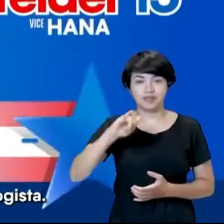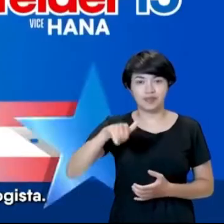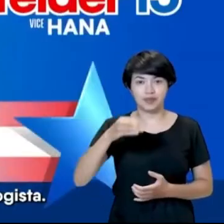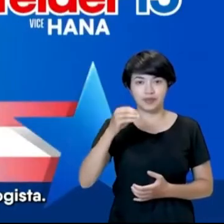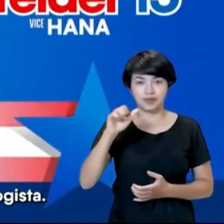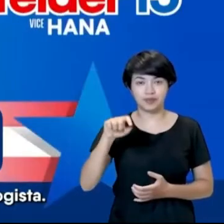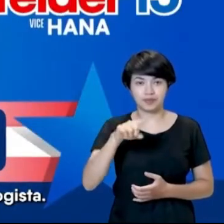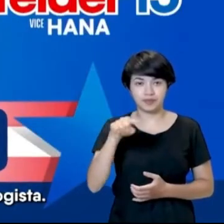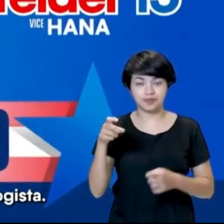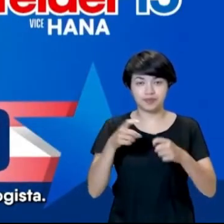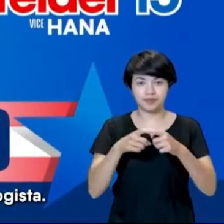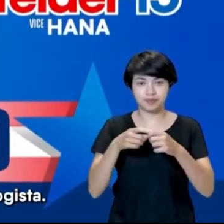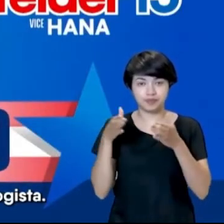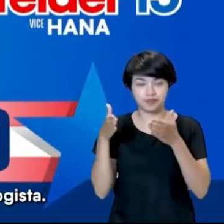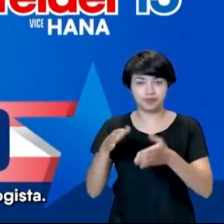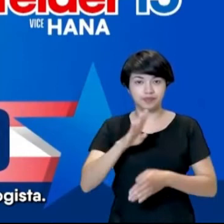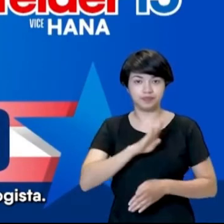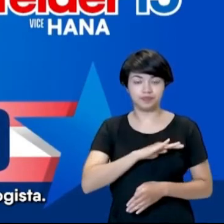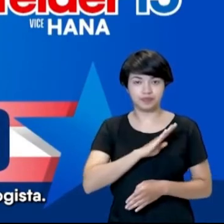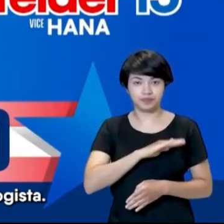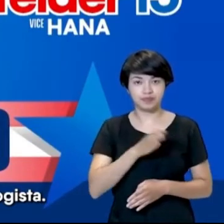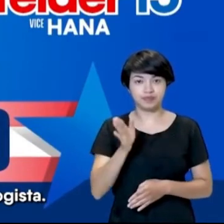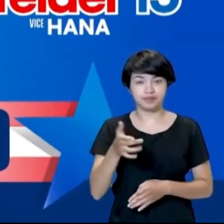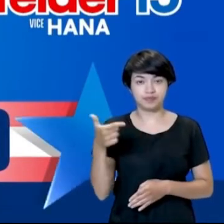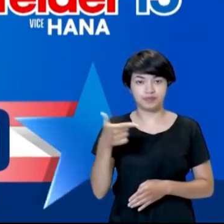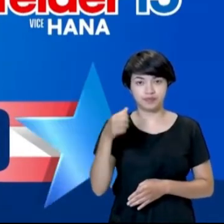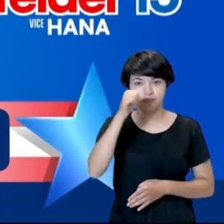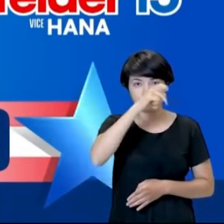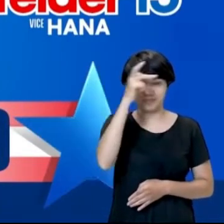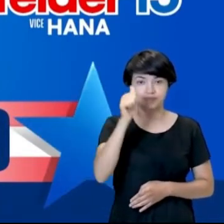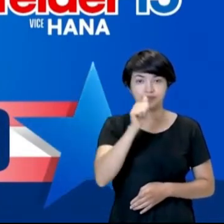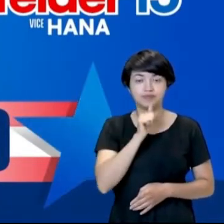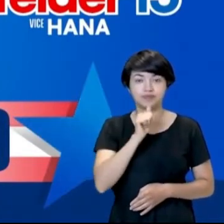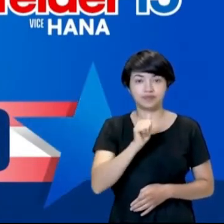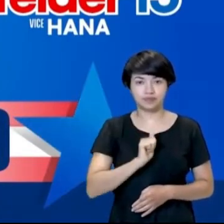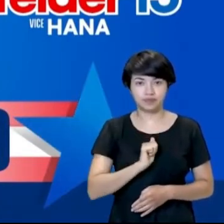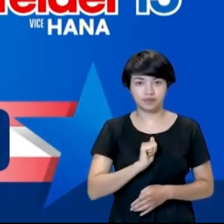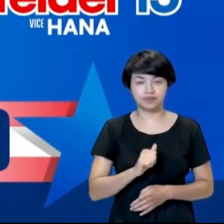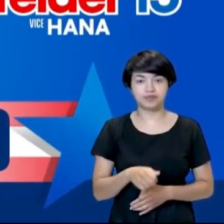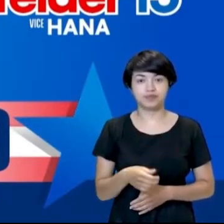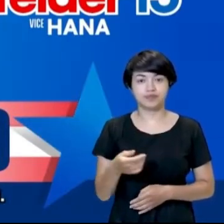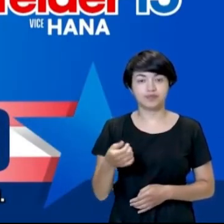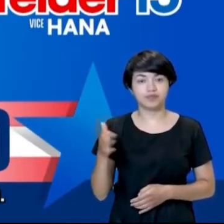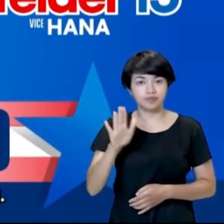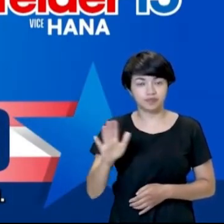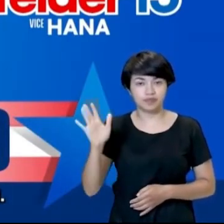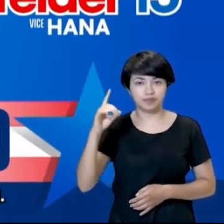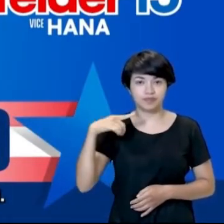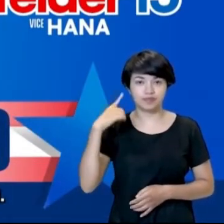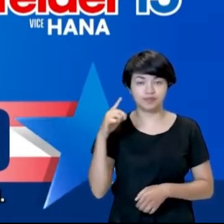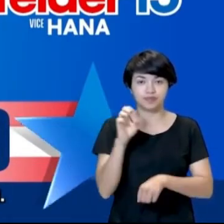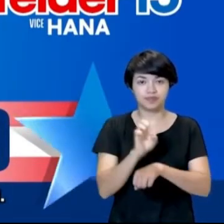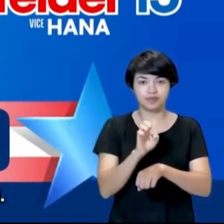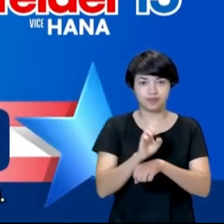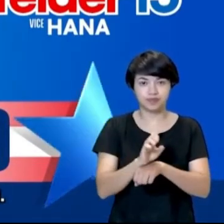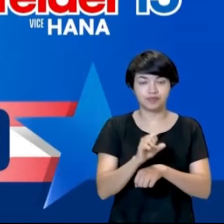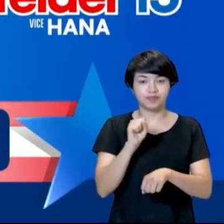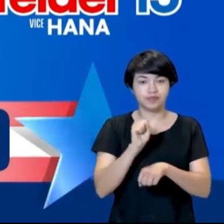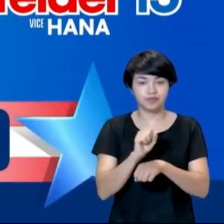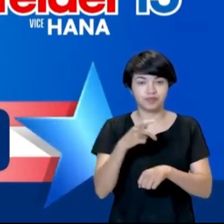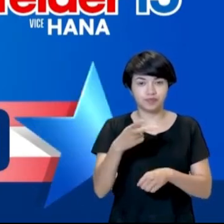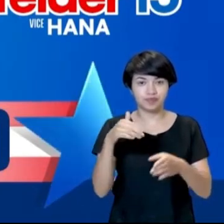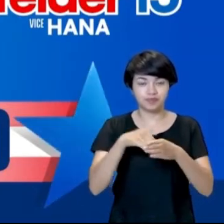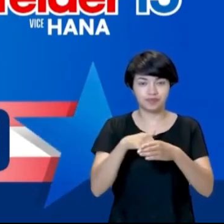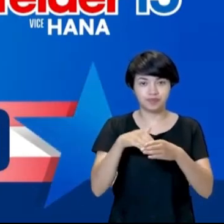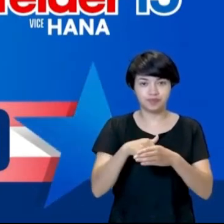Sou doutor João Rodrigues, médico cardiologista, já fui vice-prefeito de Abaitetuba, estou candidato a deputado estadual.